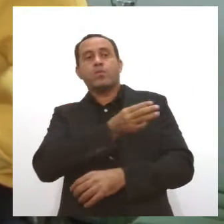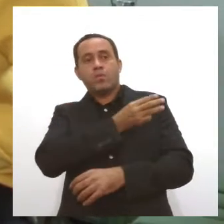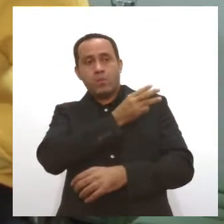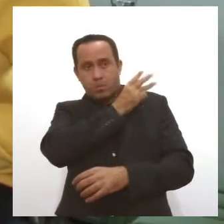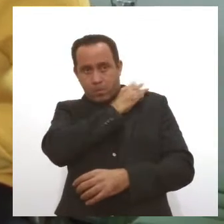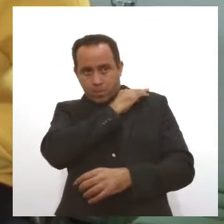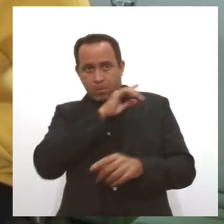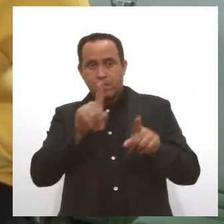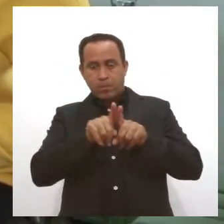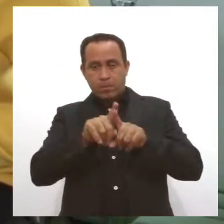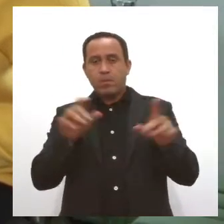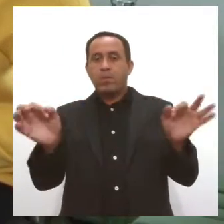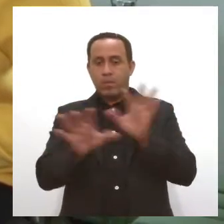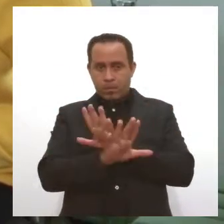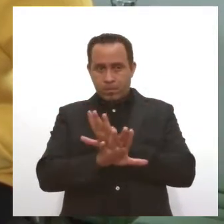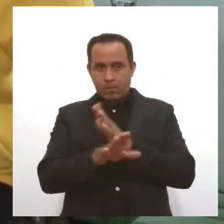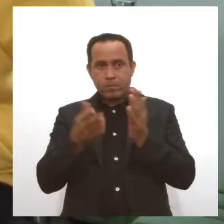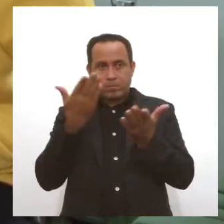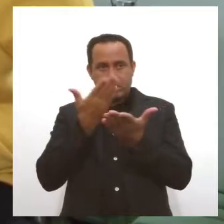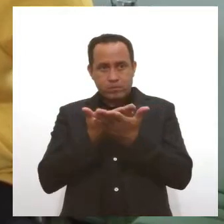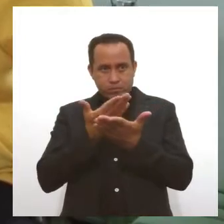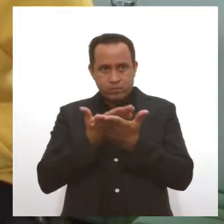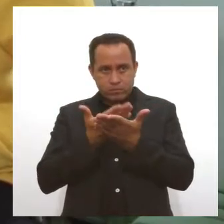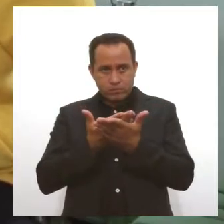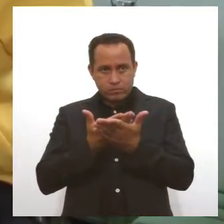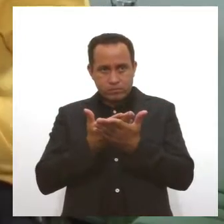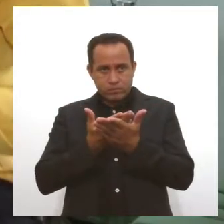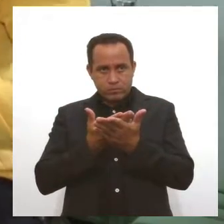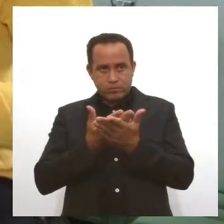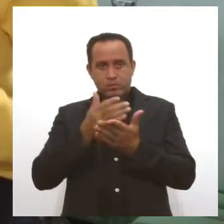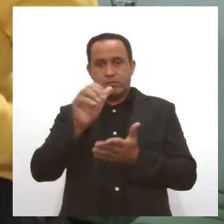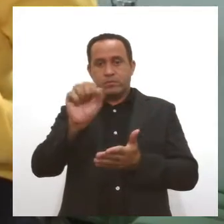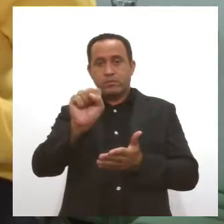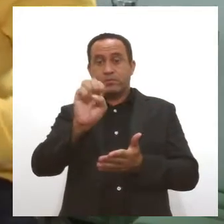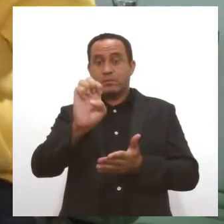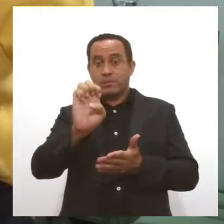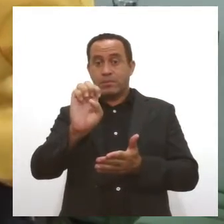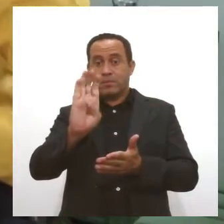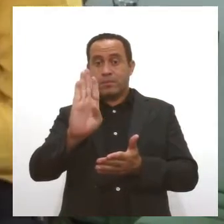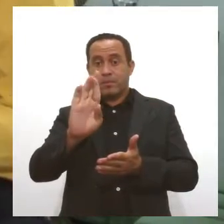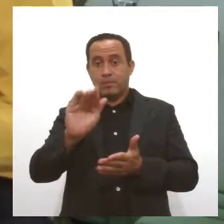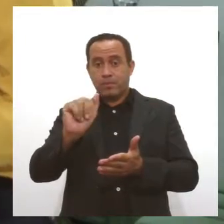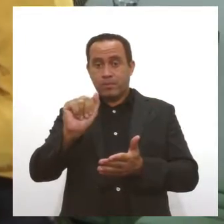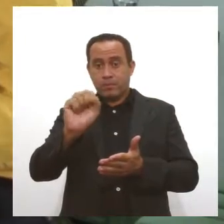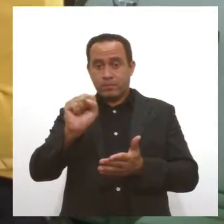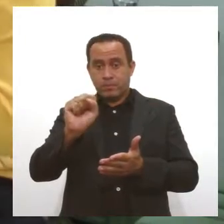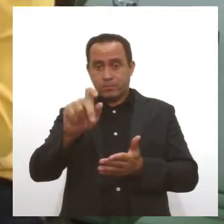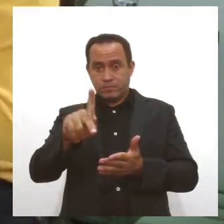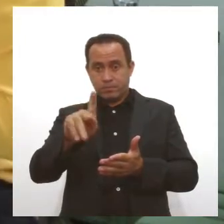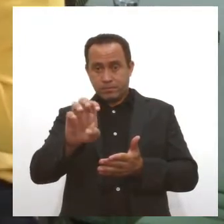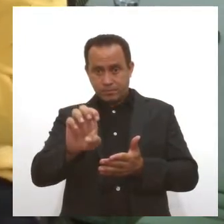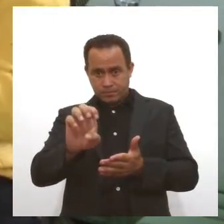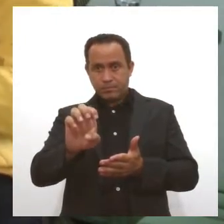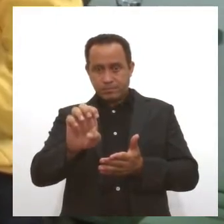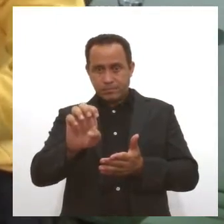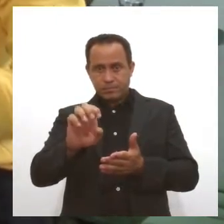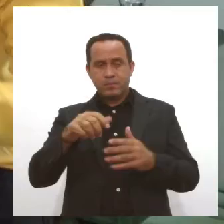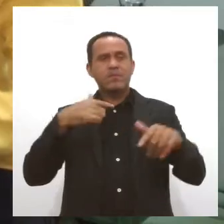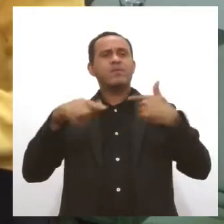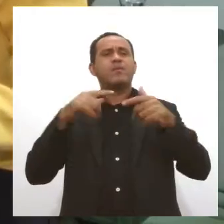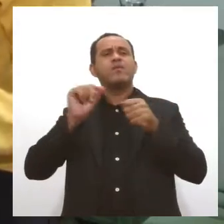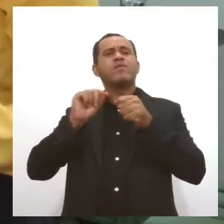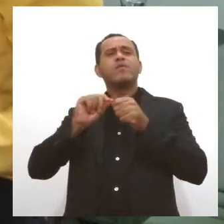E no caso, as inscrições são feitas pelo site do Sebrasp. E de que forma essa pessoa vai trabalhar sendo, no caso,